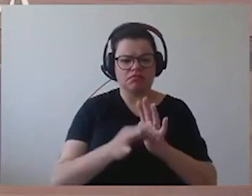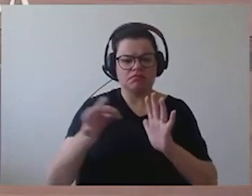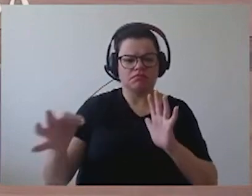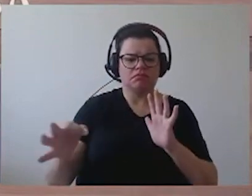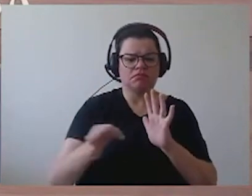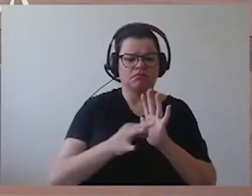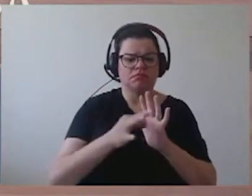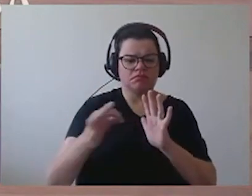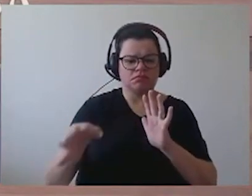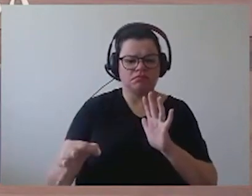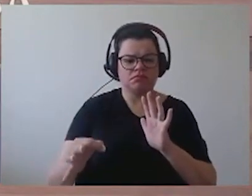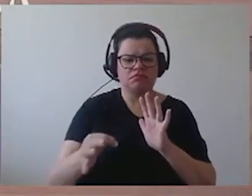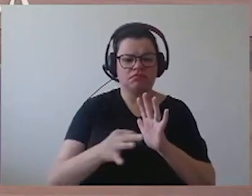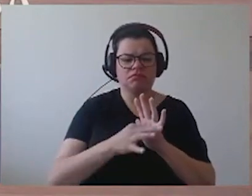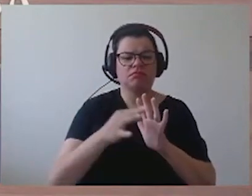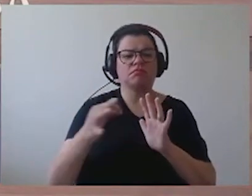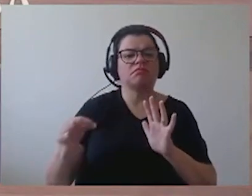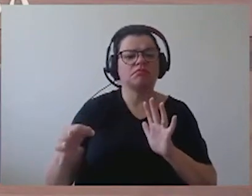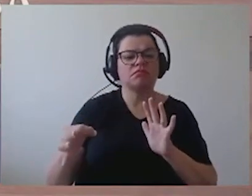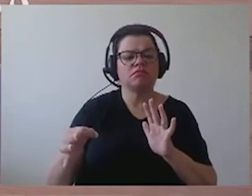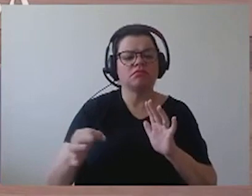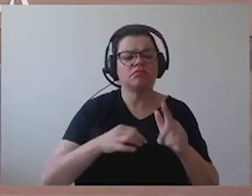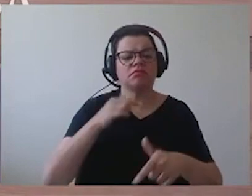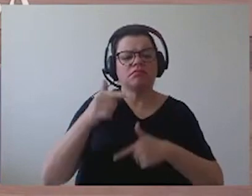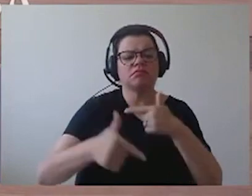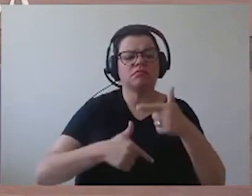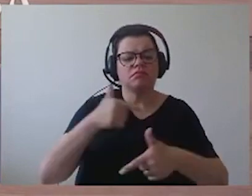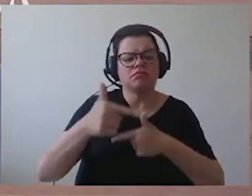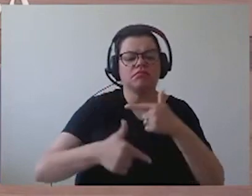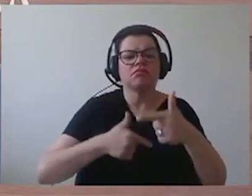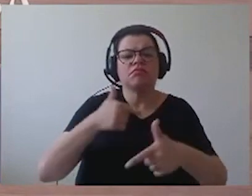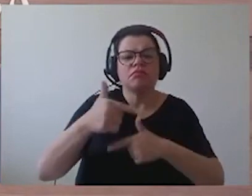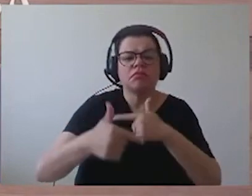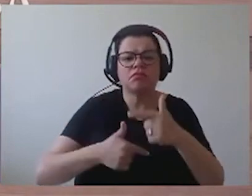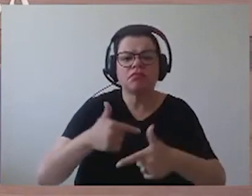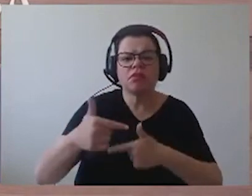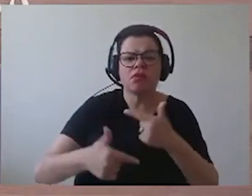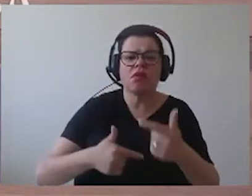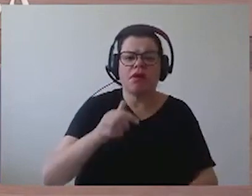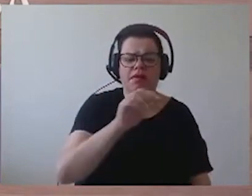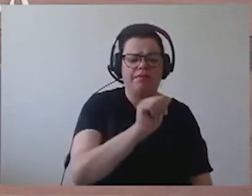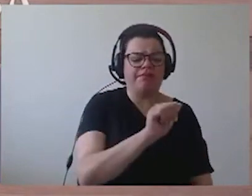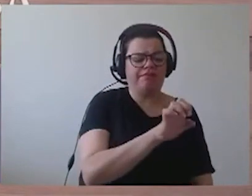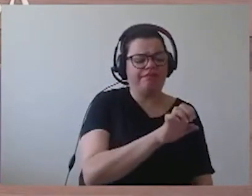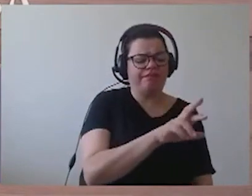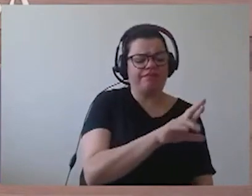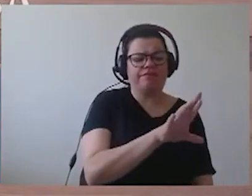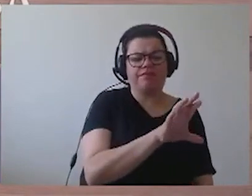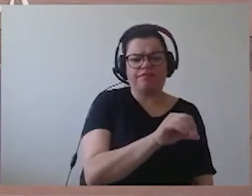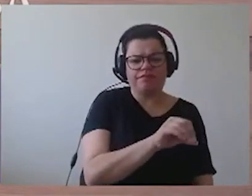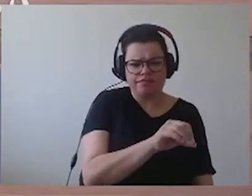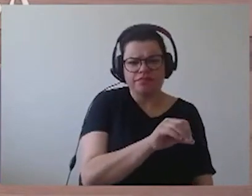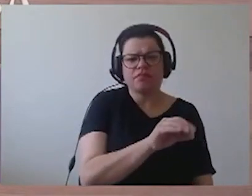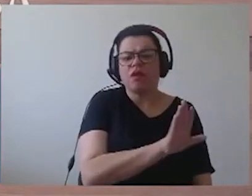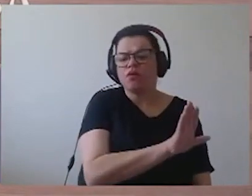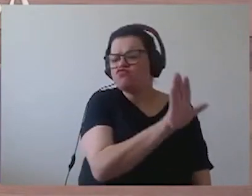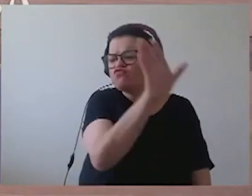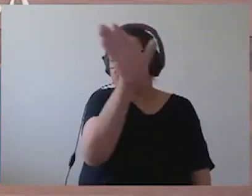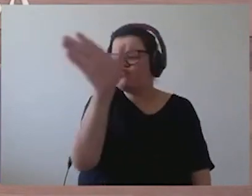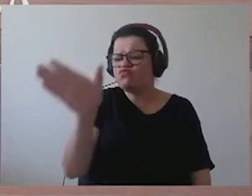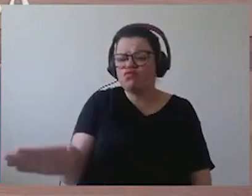serviço de ônibus aero-executivo, aeroporto-executivo e da linha direta 208,